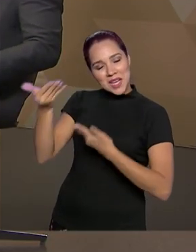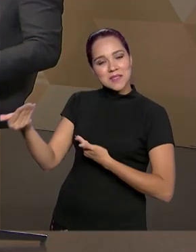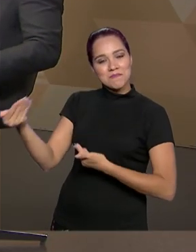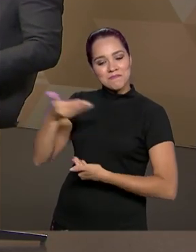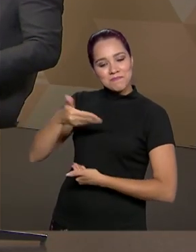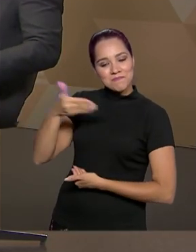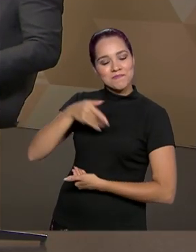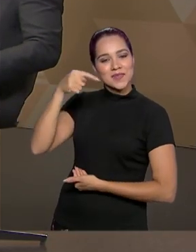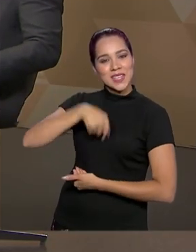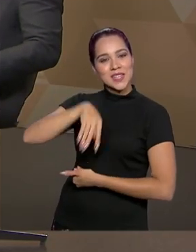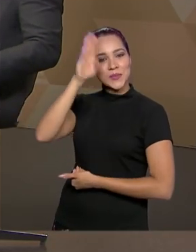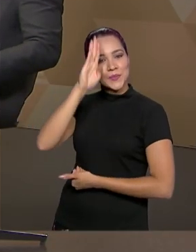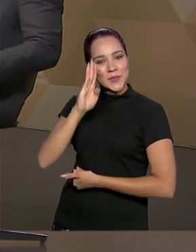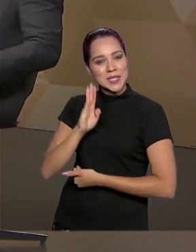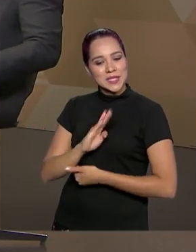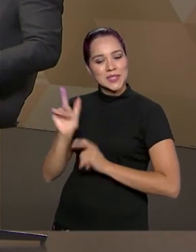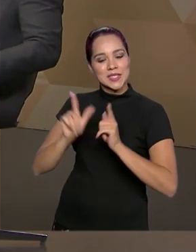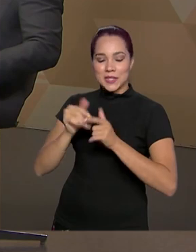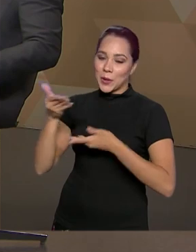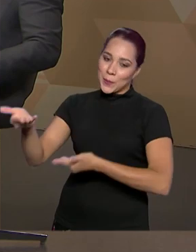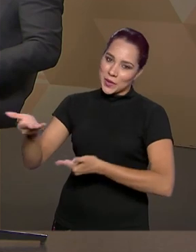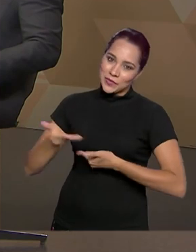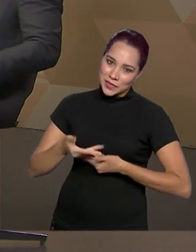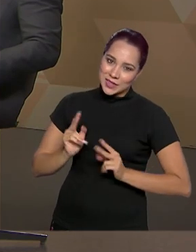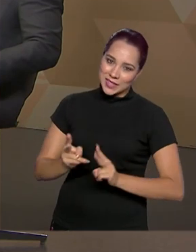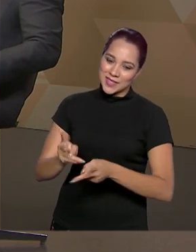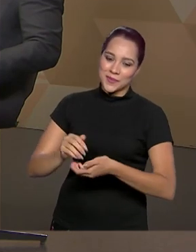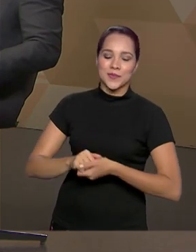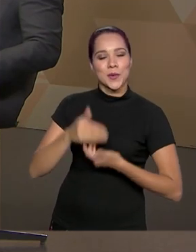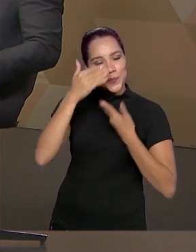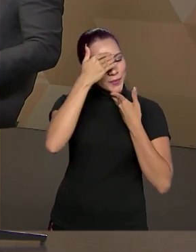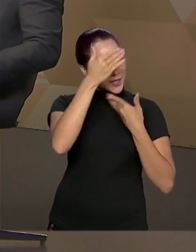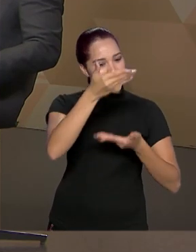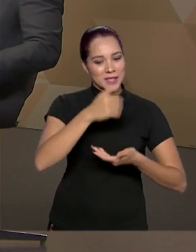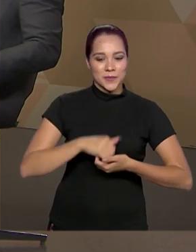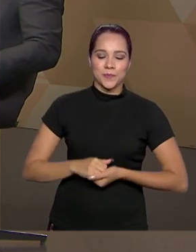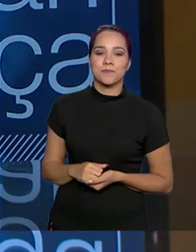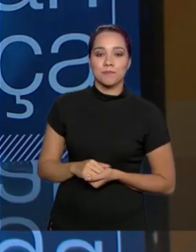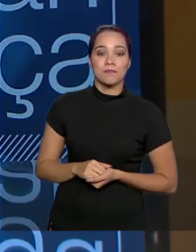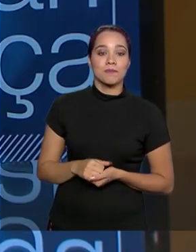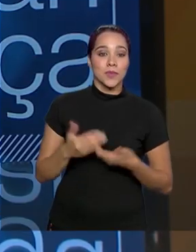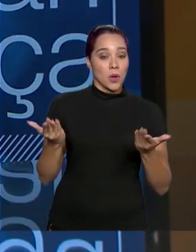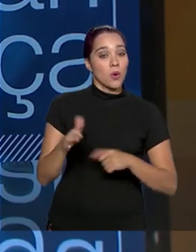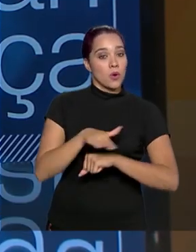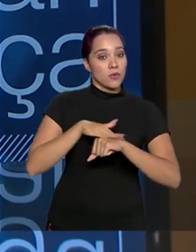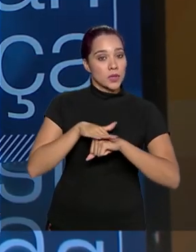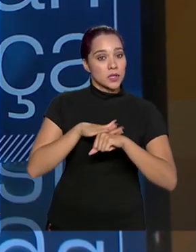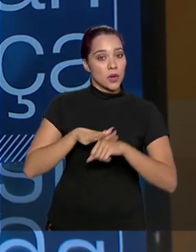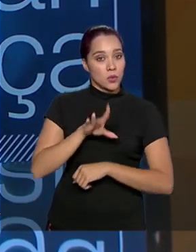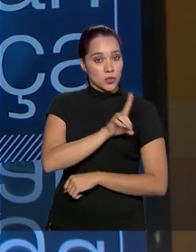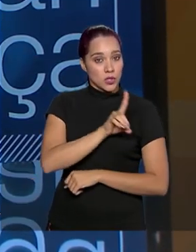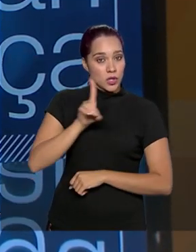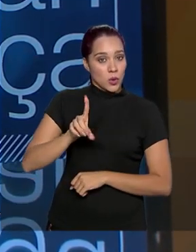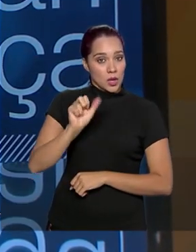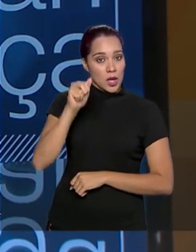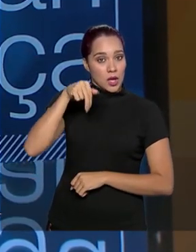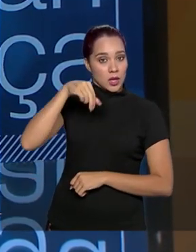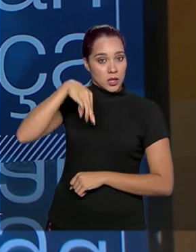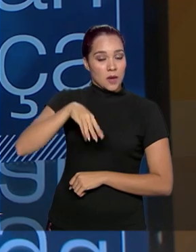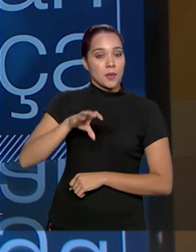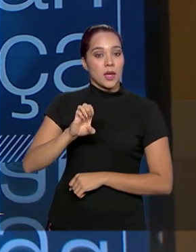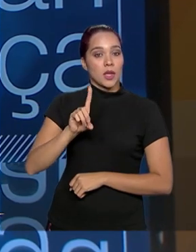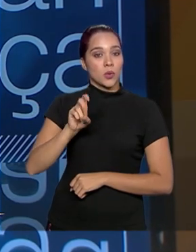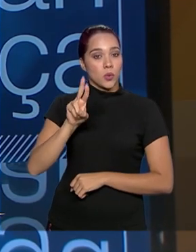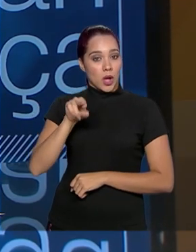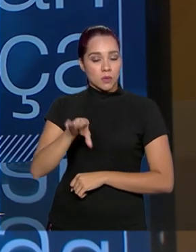participação aqui no Brasil em Pauta e seja muito bem-vindo aqui ao nosso programa. Obrigado. Eu conversei com o diretor da Agência Nacional de Mineração, Eduardo